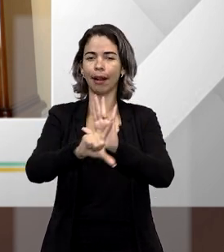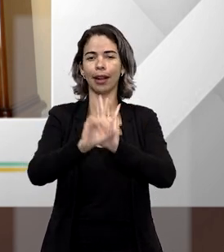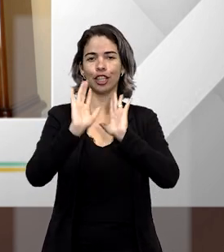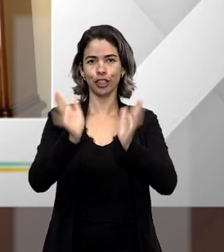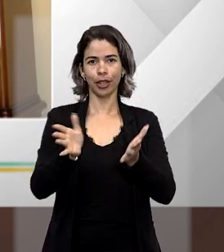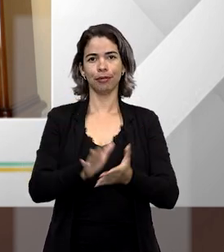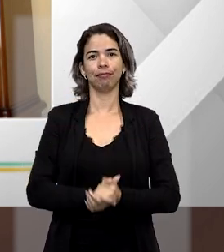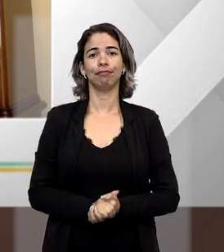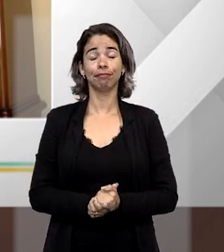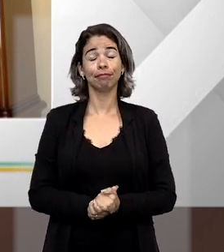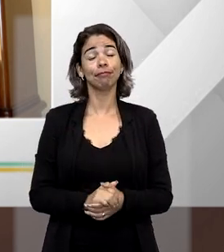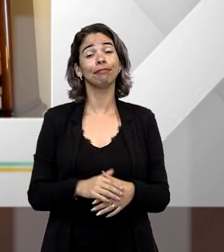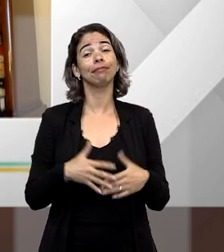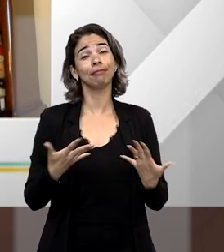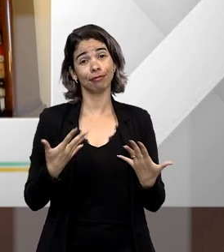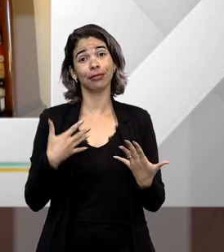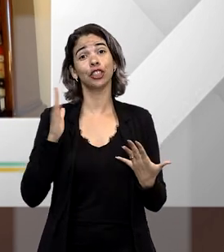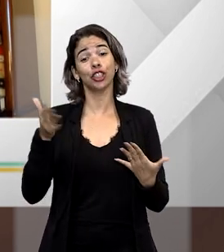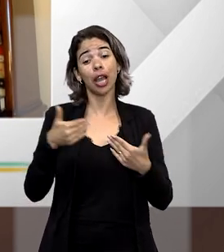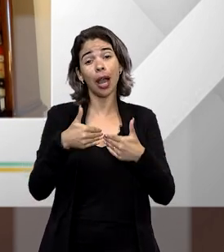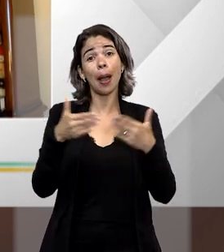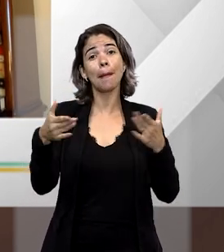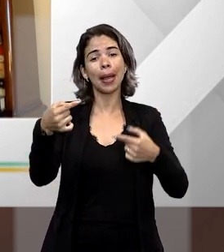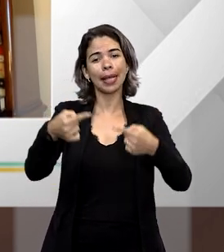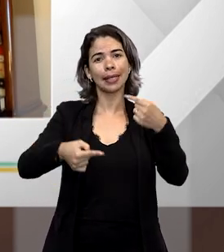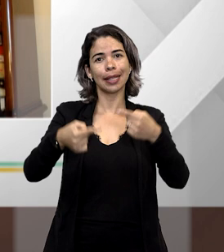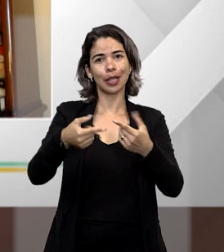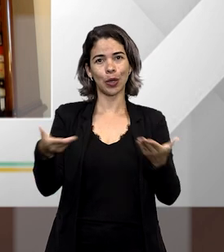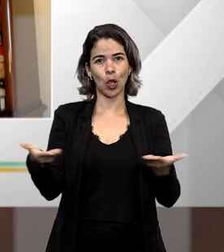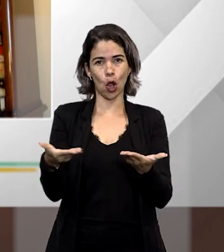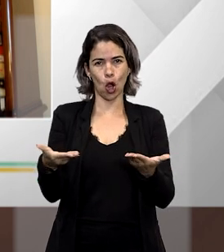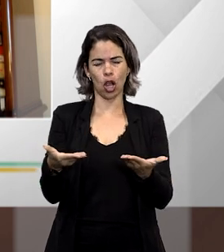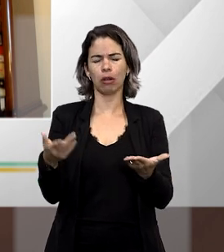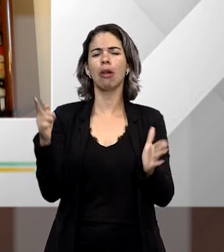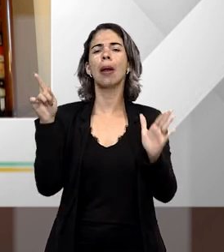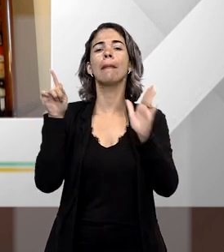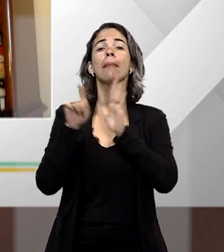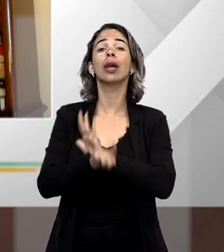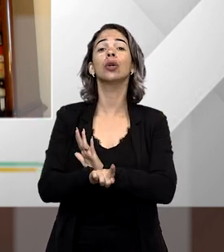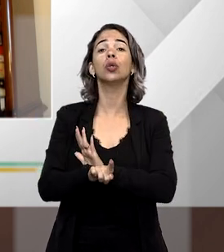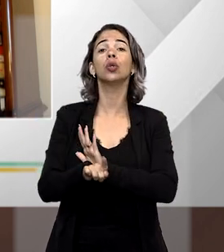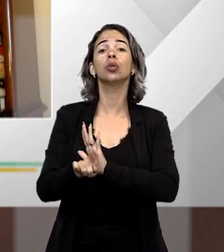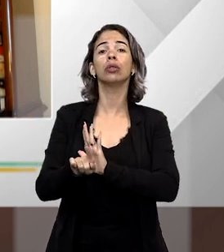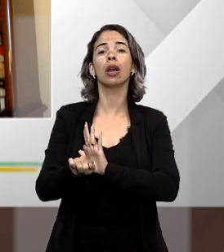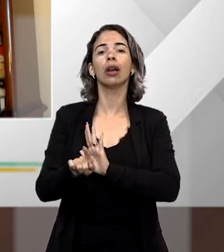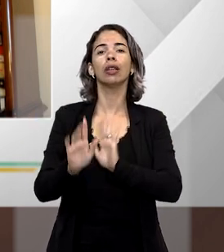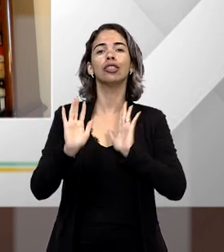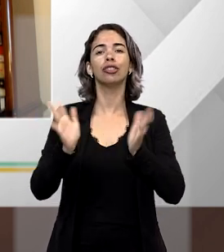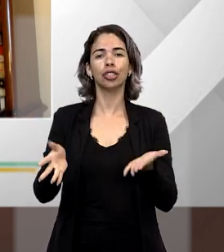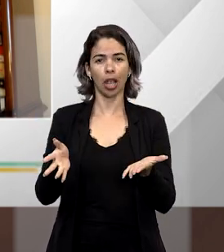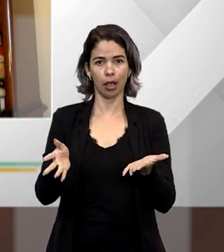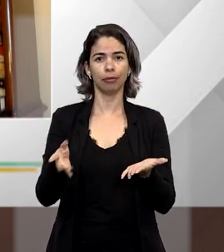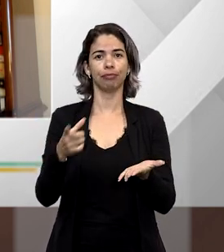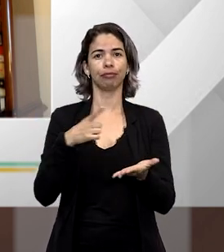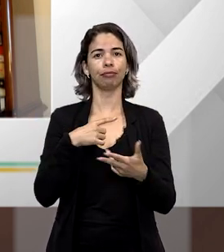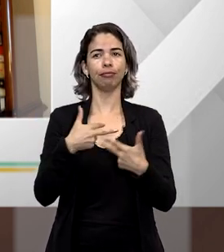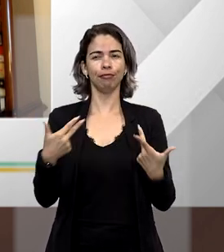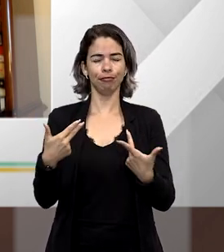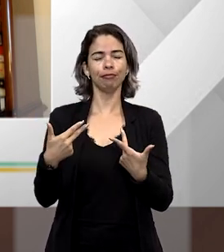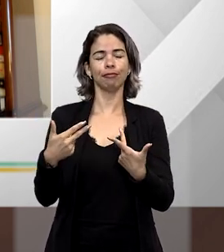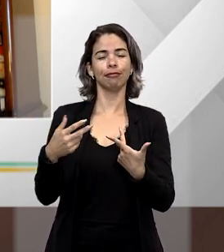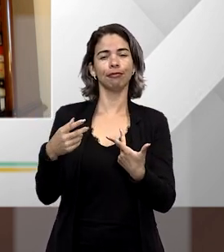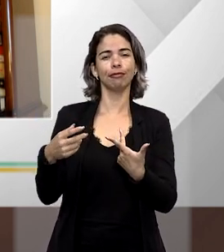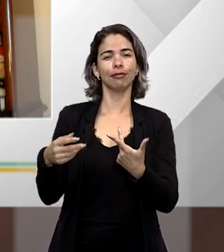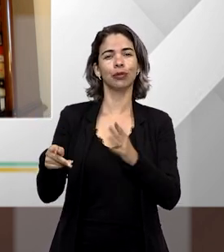que aplicar. Pois é, e a gente já abre o nosso debate, professores, com a seguinte pergunta, antes de esmiuçar os